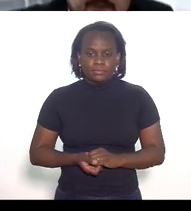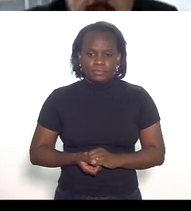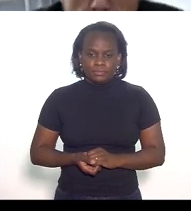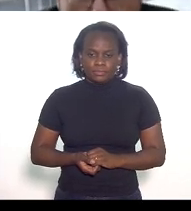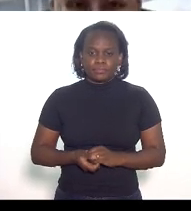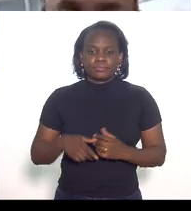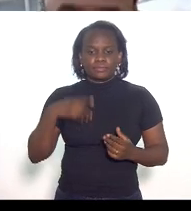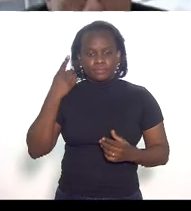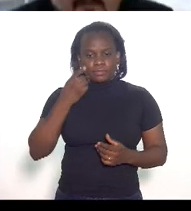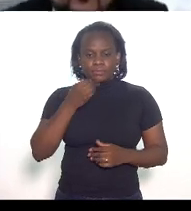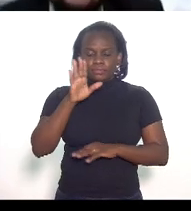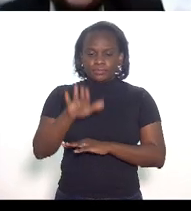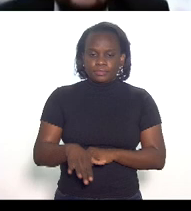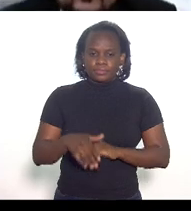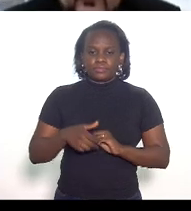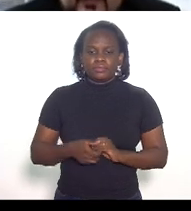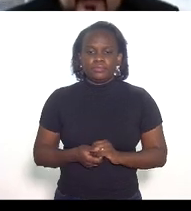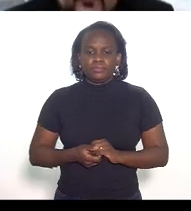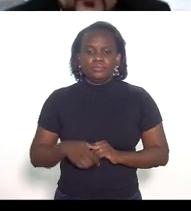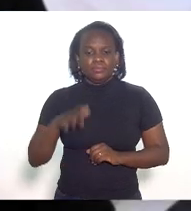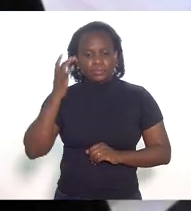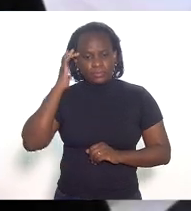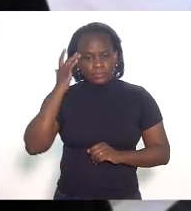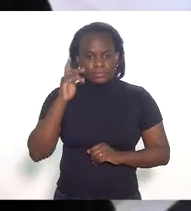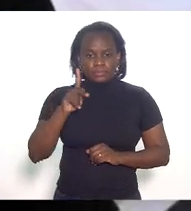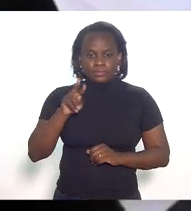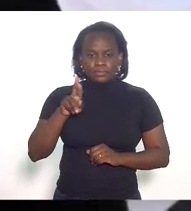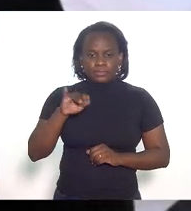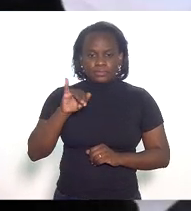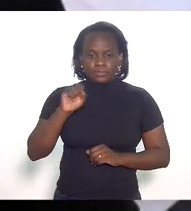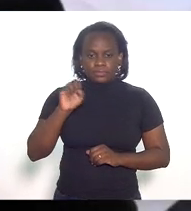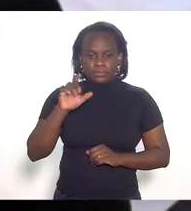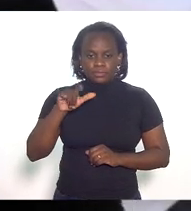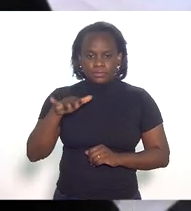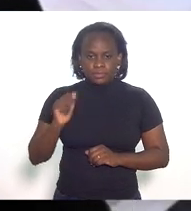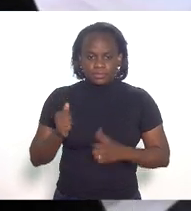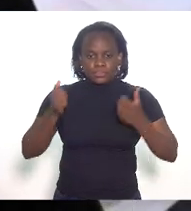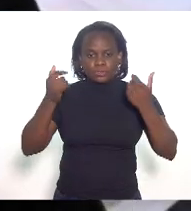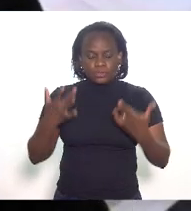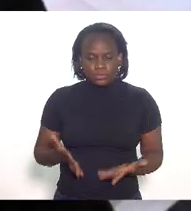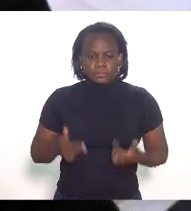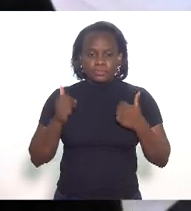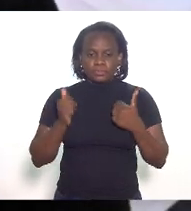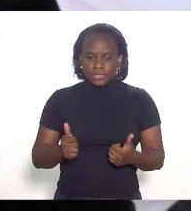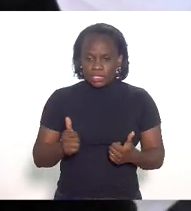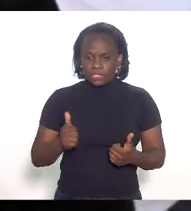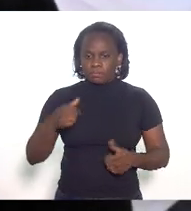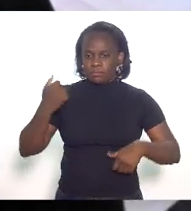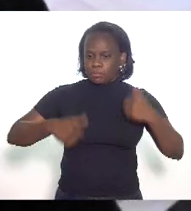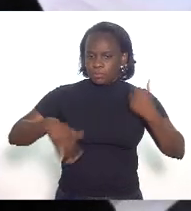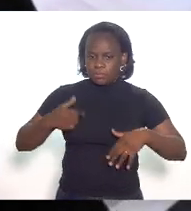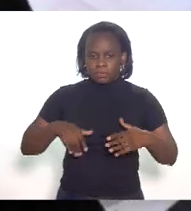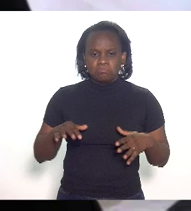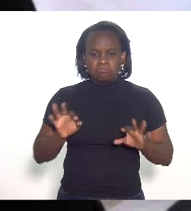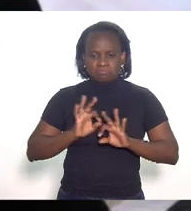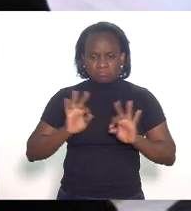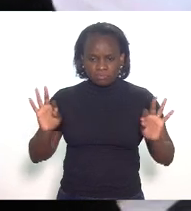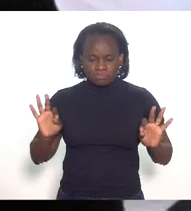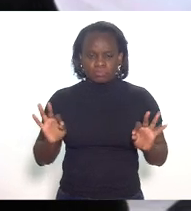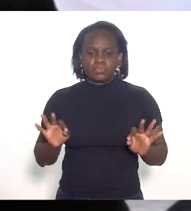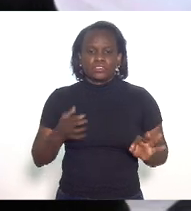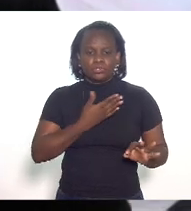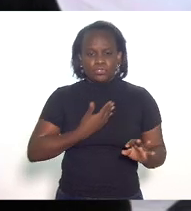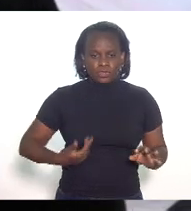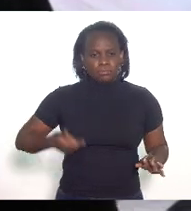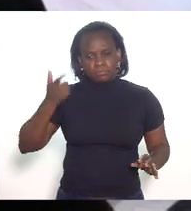deputado boa tarde eu acho que a Priscila já utilizou da palavra de forma bem satisfatória do que o governo